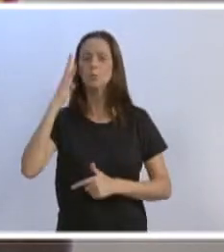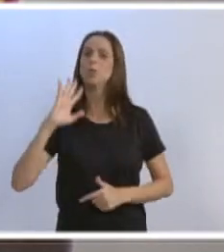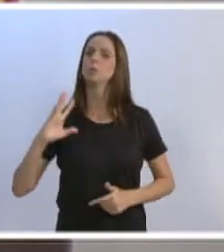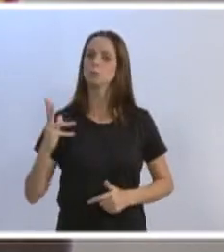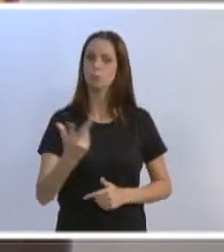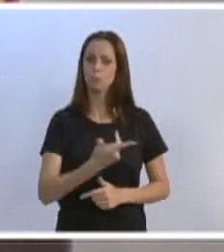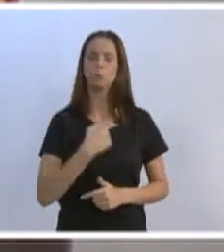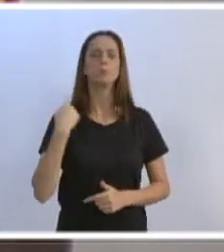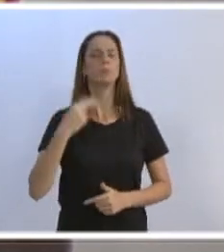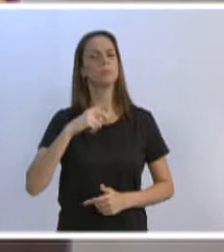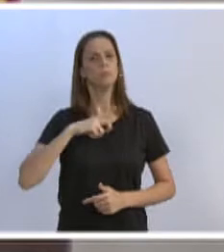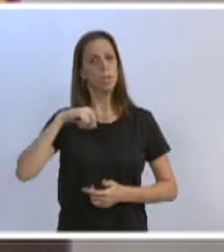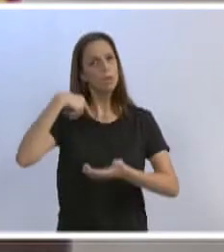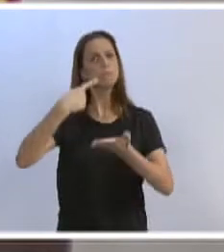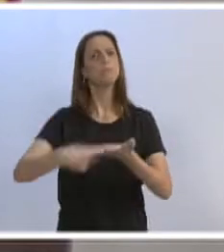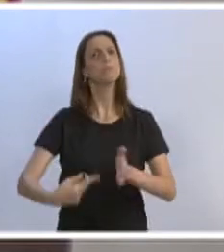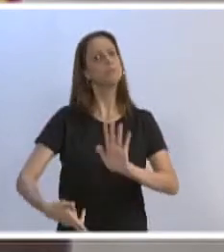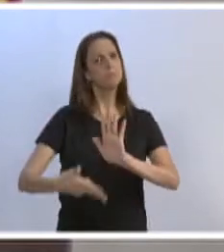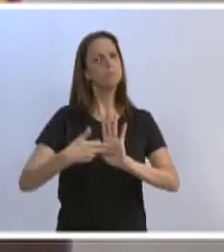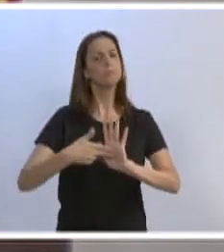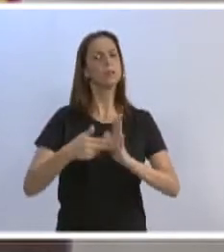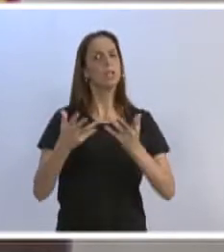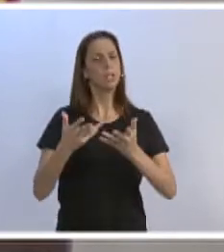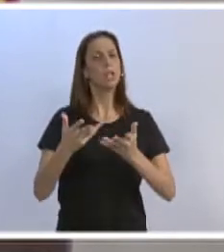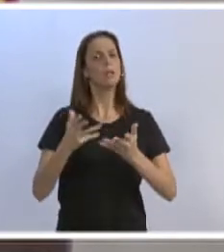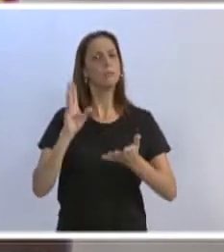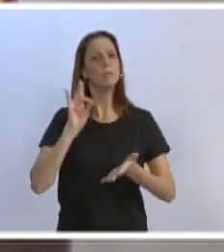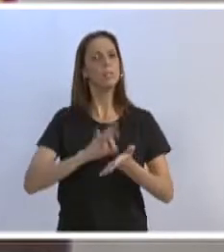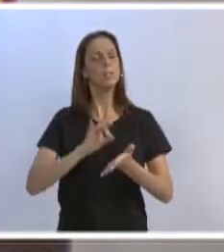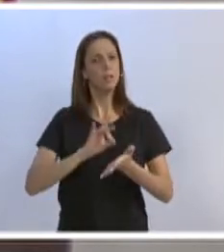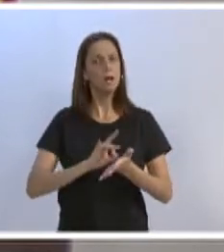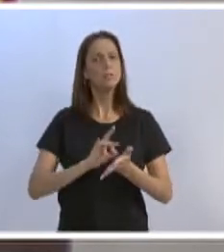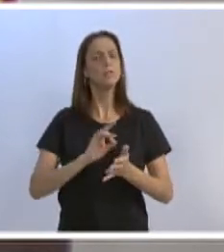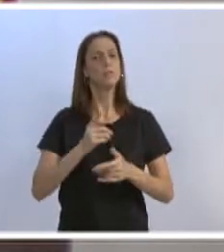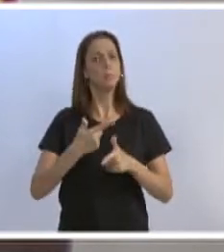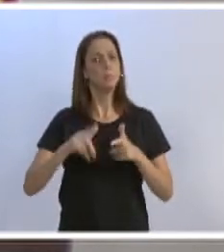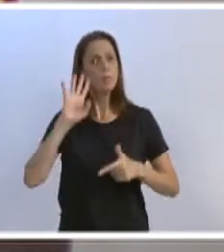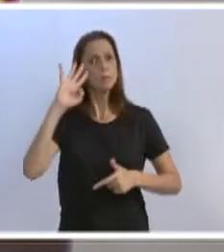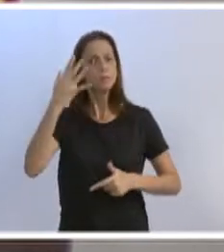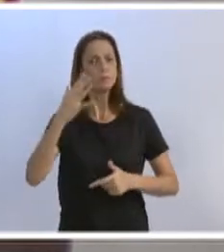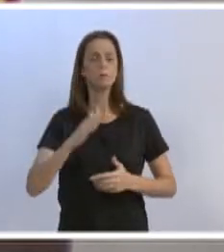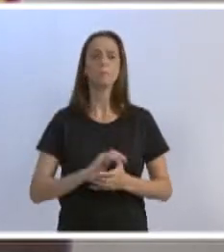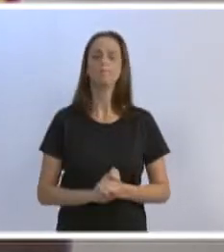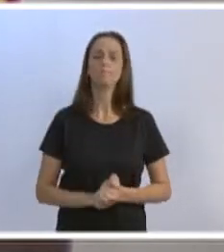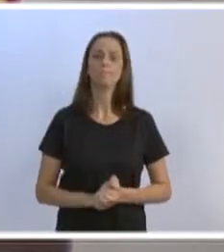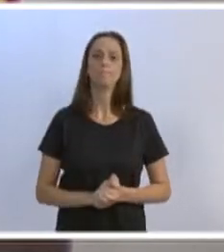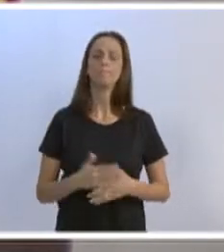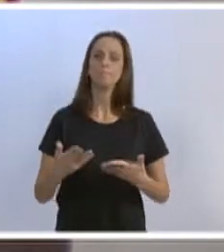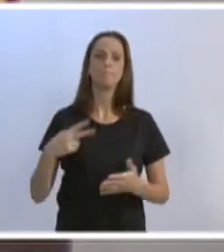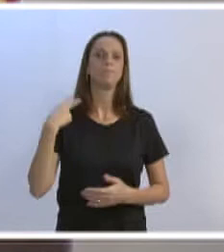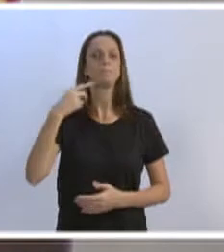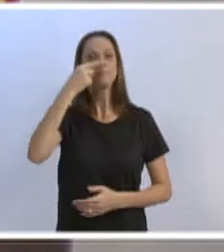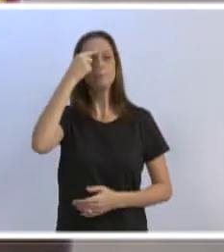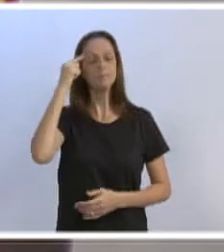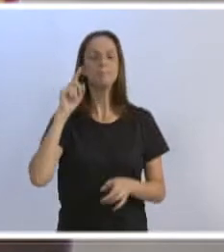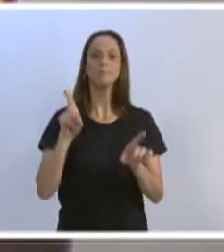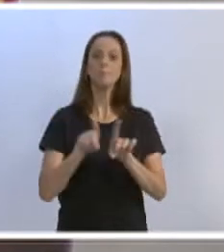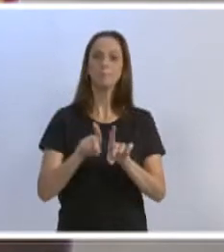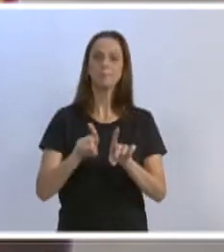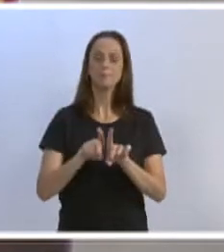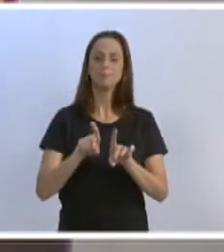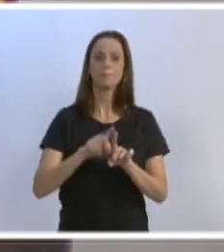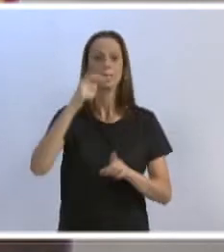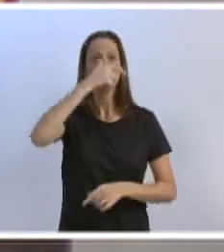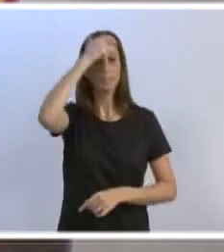querem fazer com que a coisa aconteça. Vereadorito, senhor vereador Adriano, eu chamo a atenção de